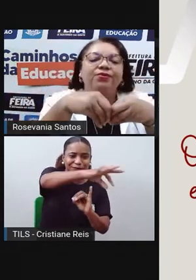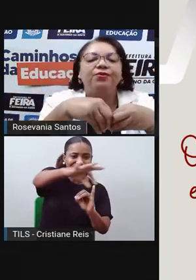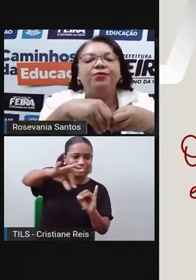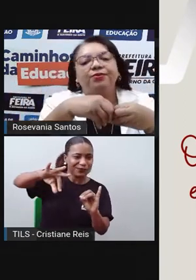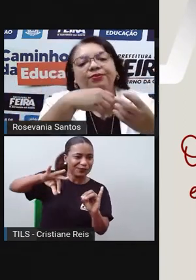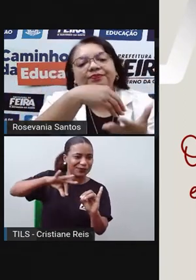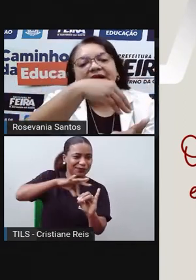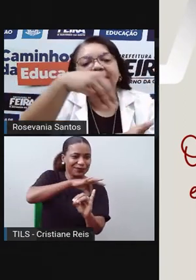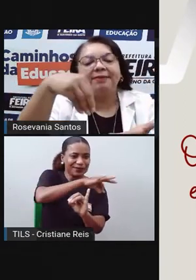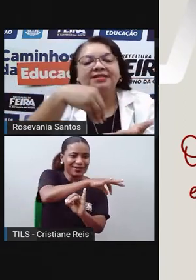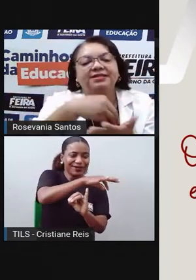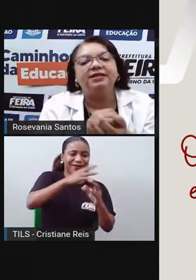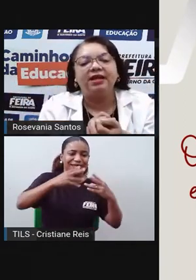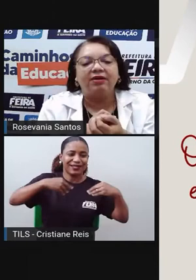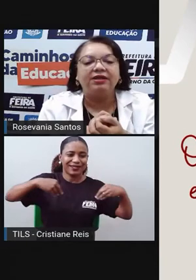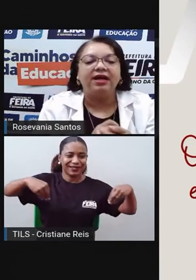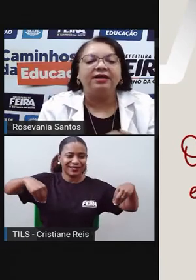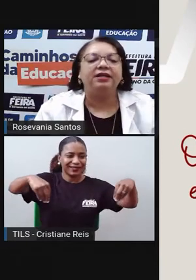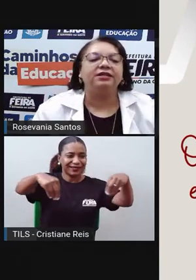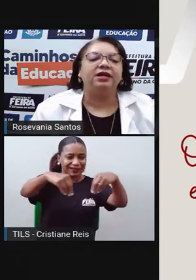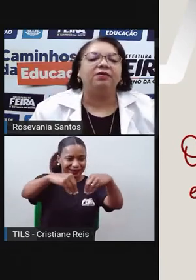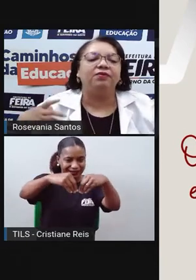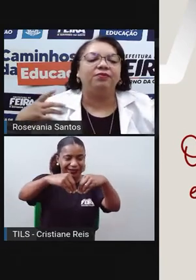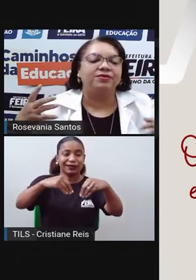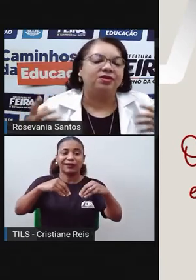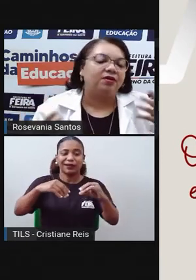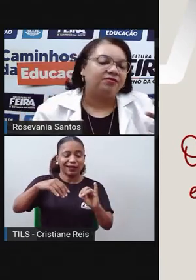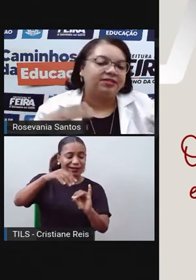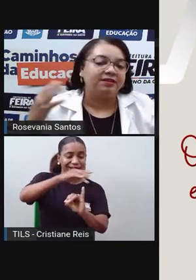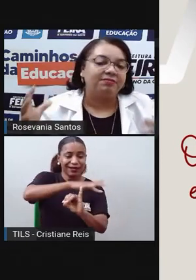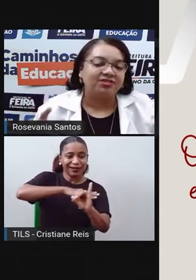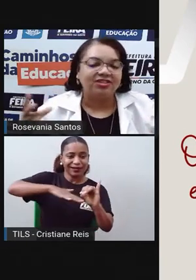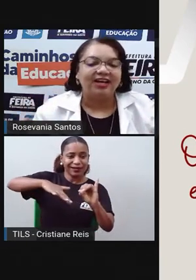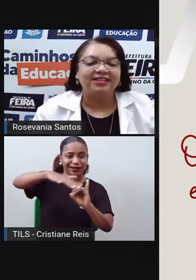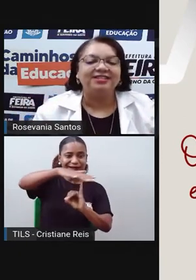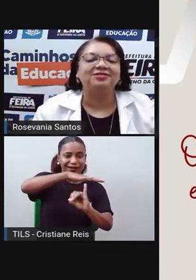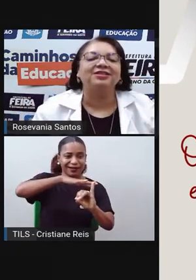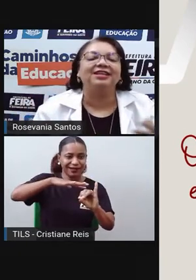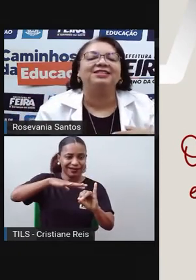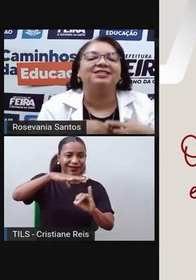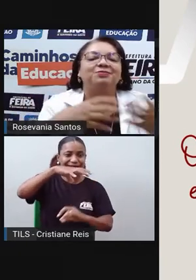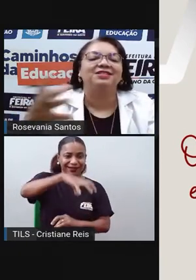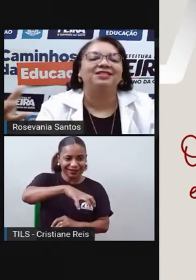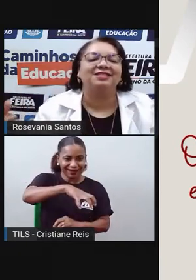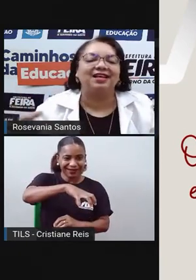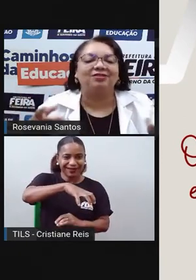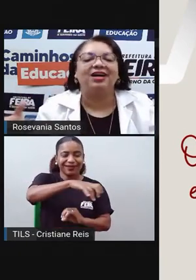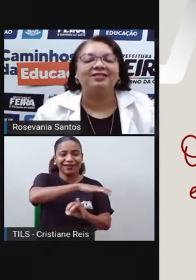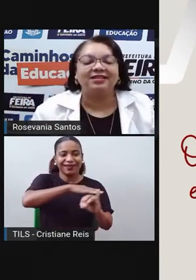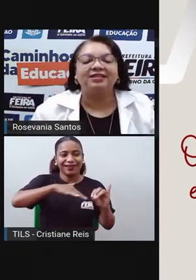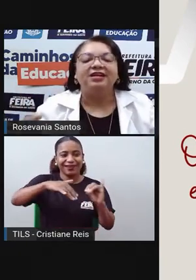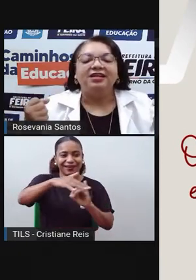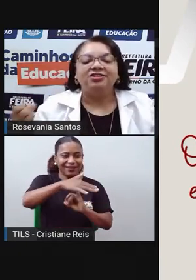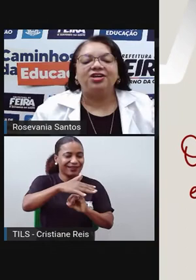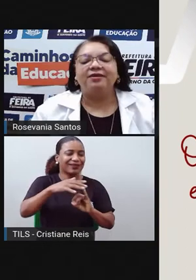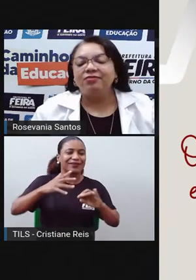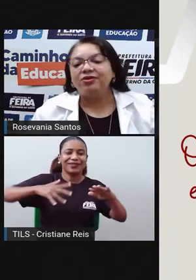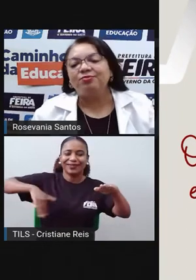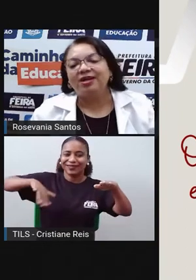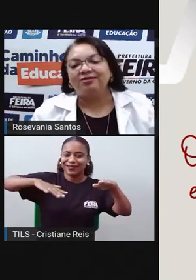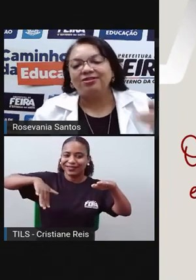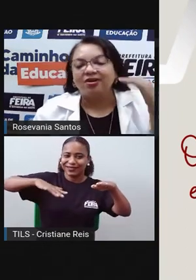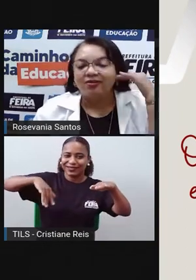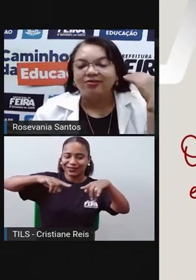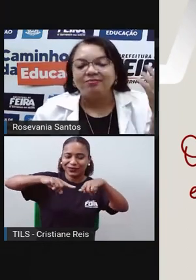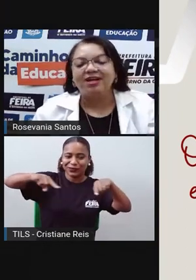a parte central ali da ilha. Então, só você imaginar isso, dessas piscinas naturais aí, já é